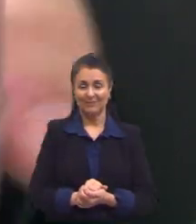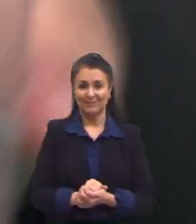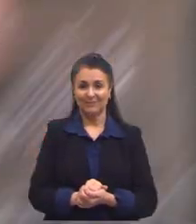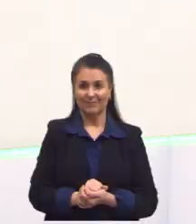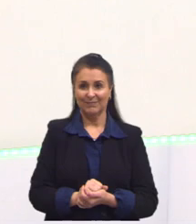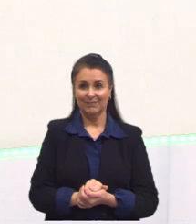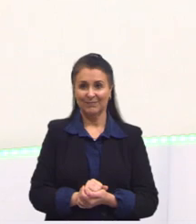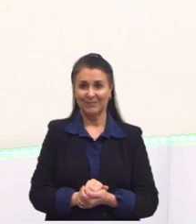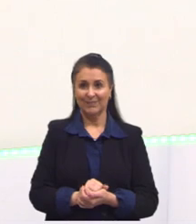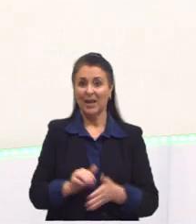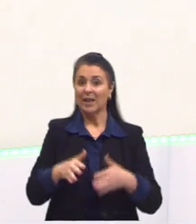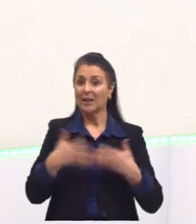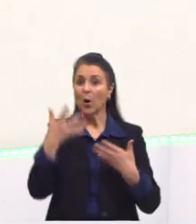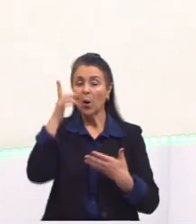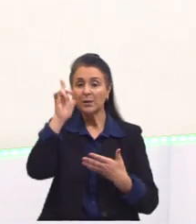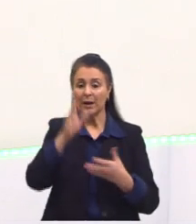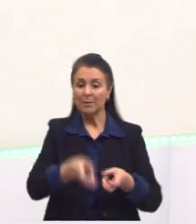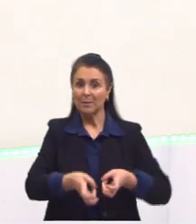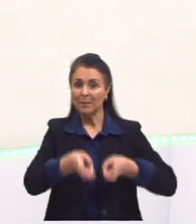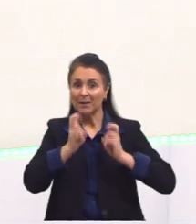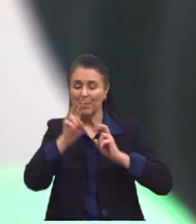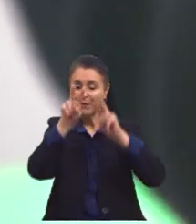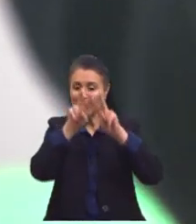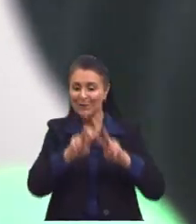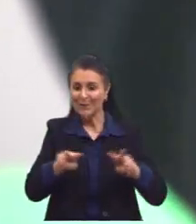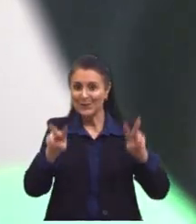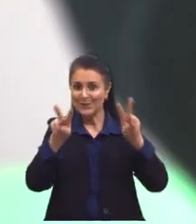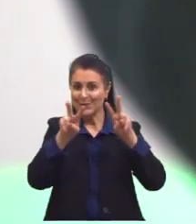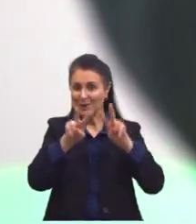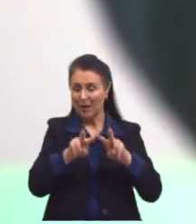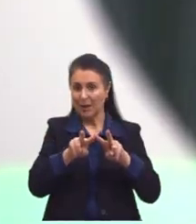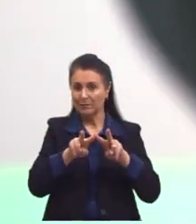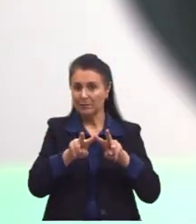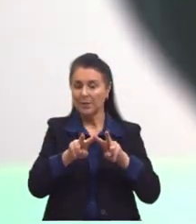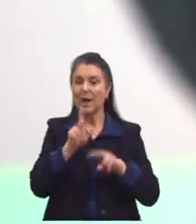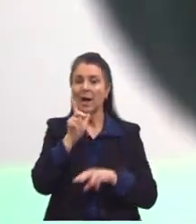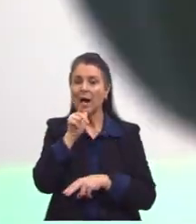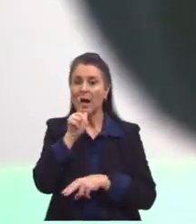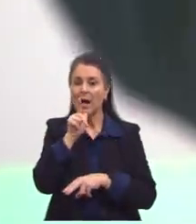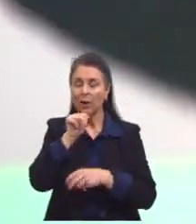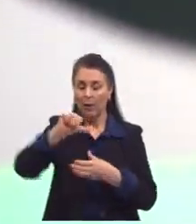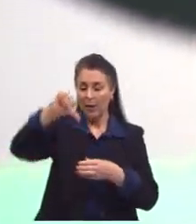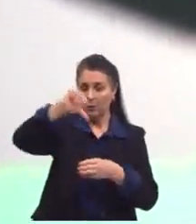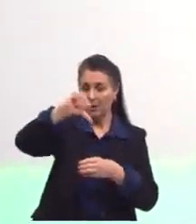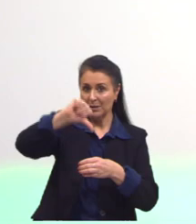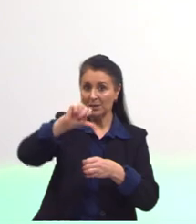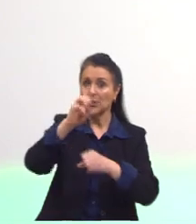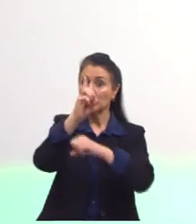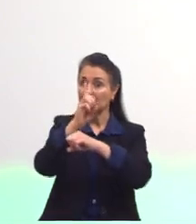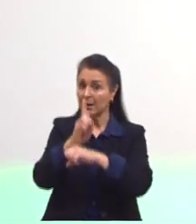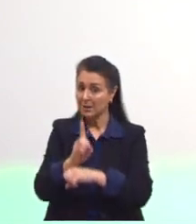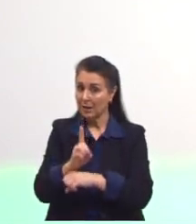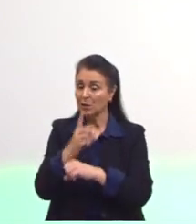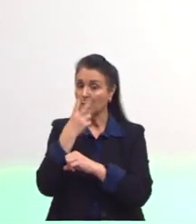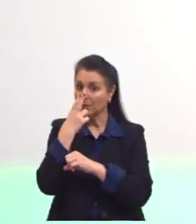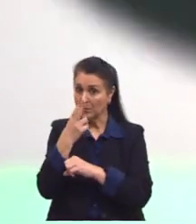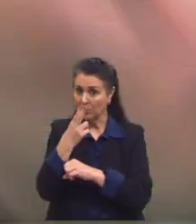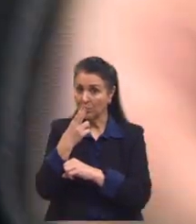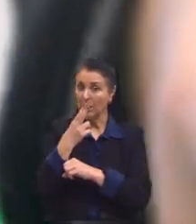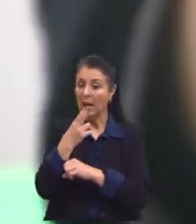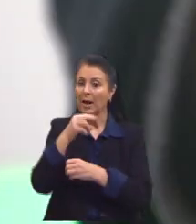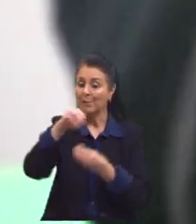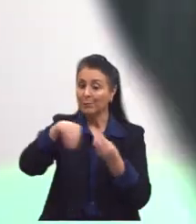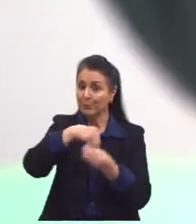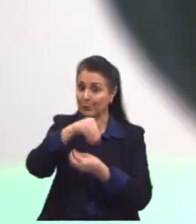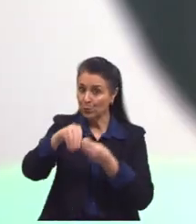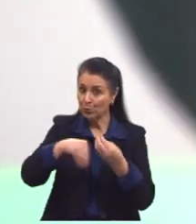Certo, gente? Então, aqui a gente consegue ver, visualizar que, apesar da água e do detergente serem muito próximos, e acabou criando uma mistura